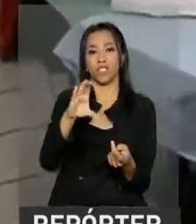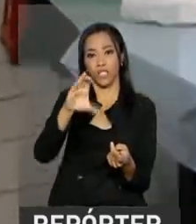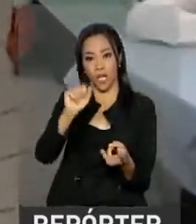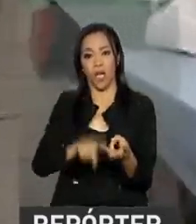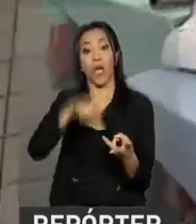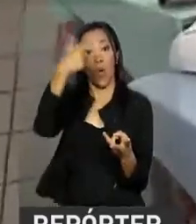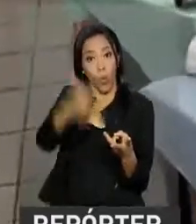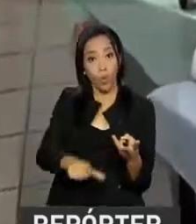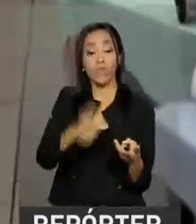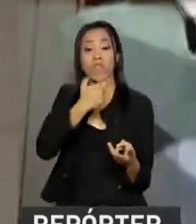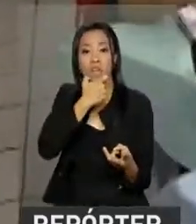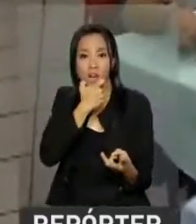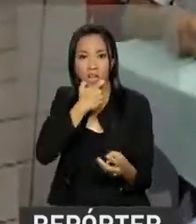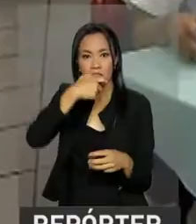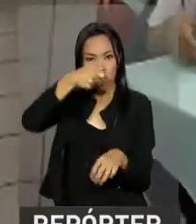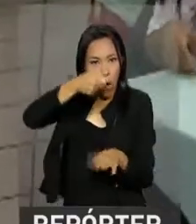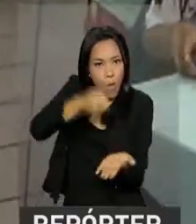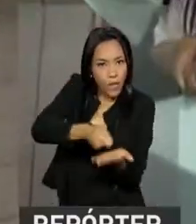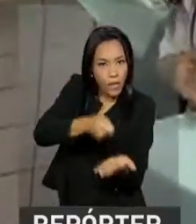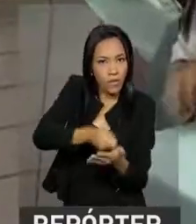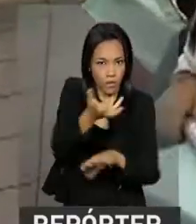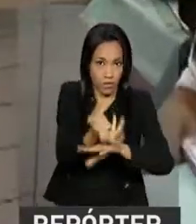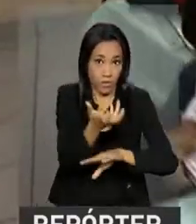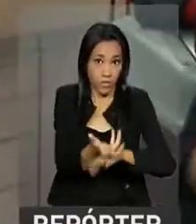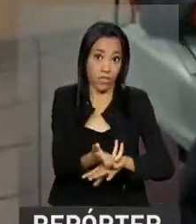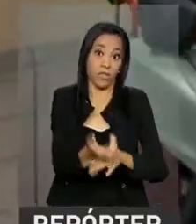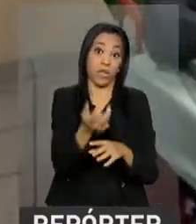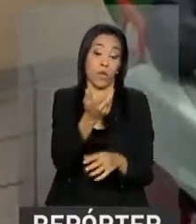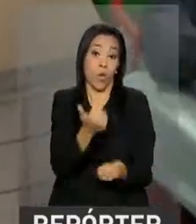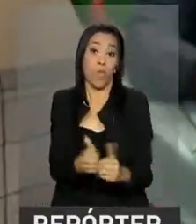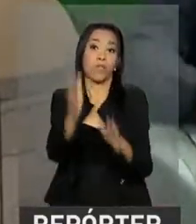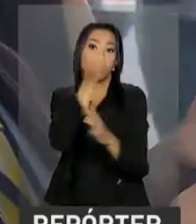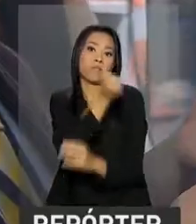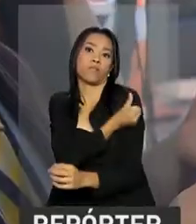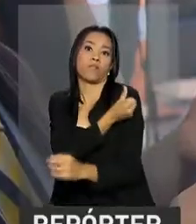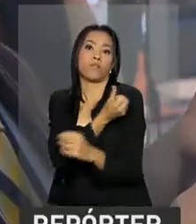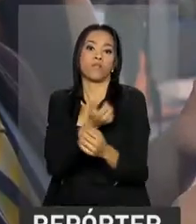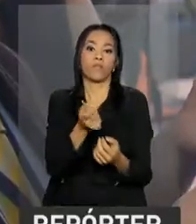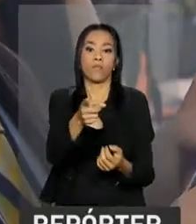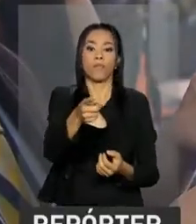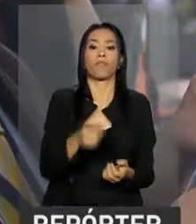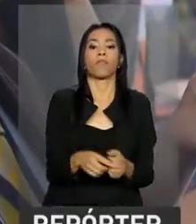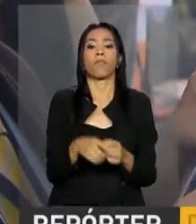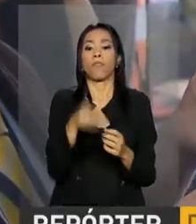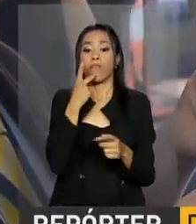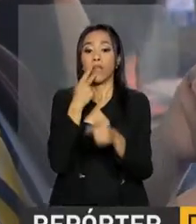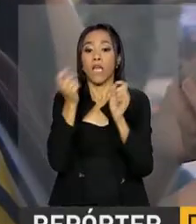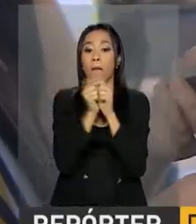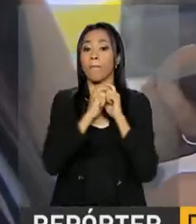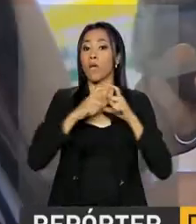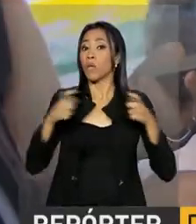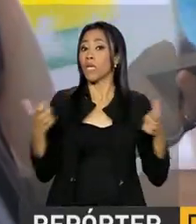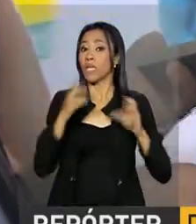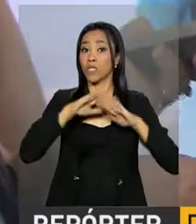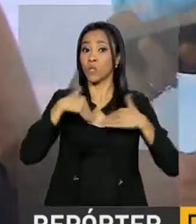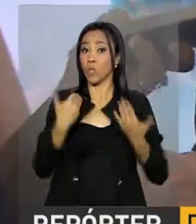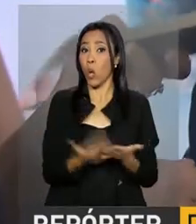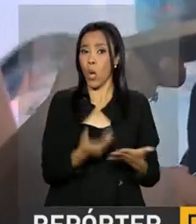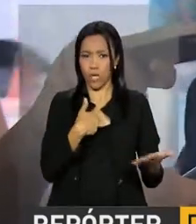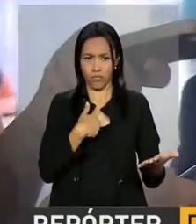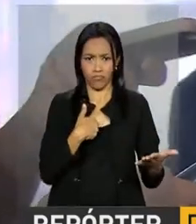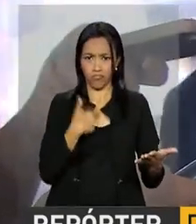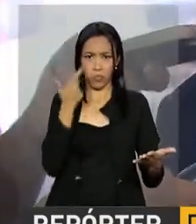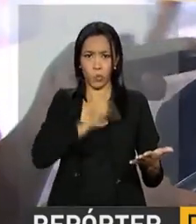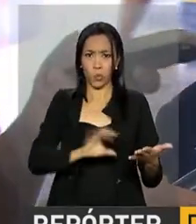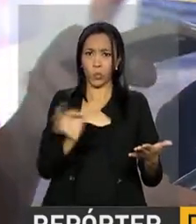a ser obrigatório a partir do sexto ano, além de outras mudanças. Na maioria das escolas isso não chega à sala de aula,